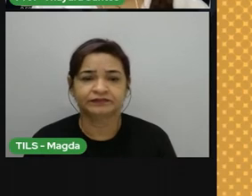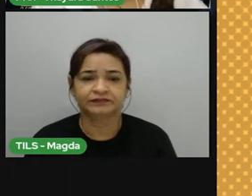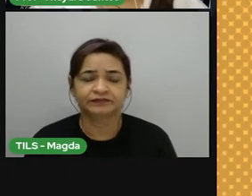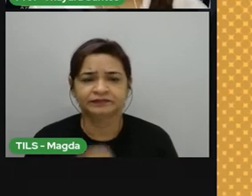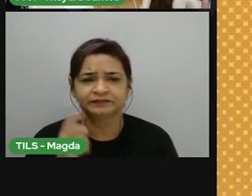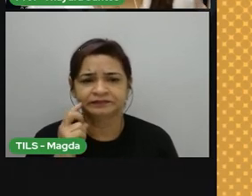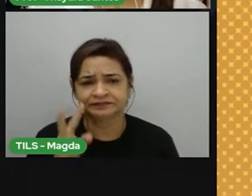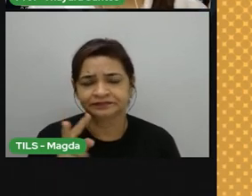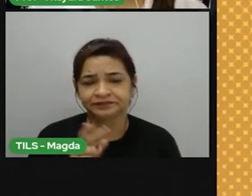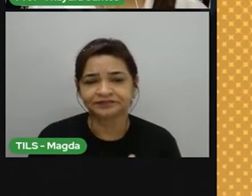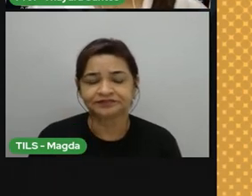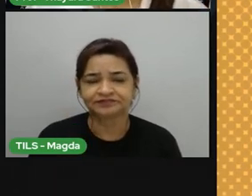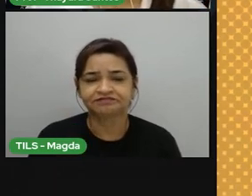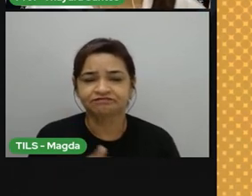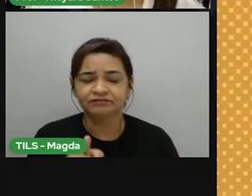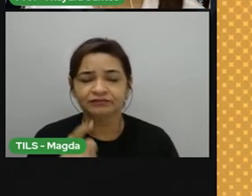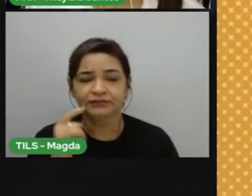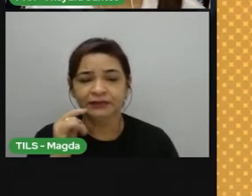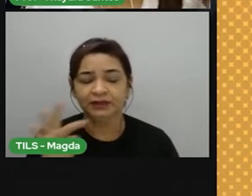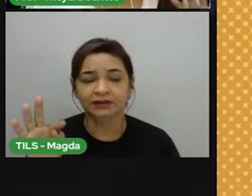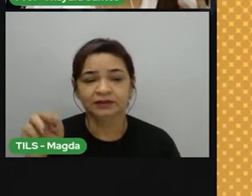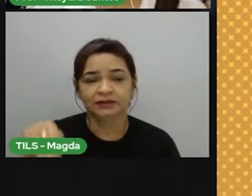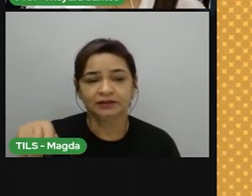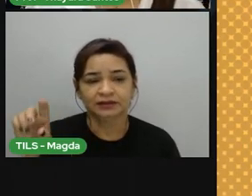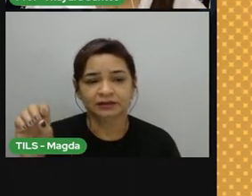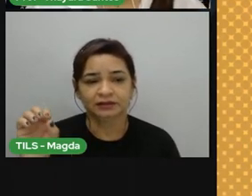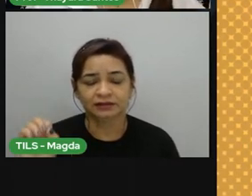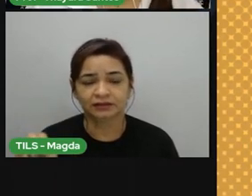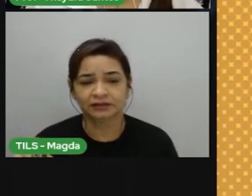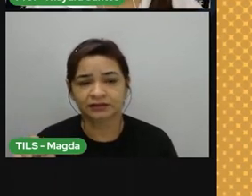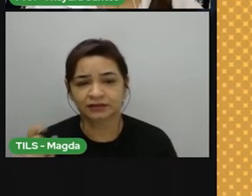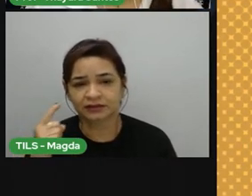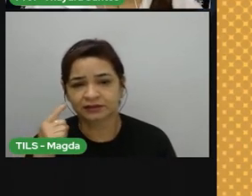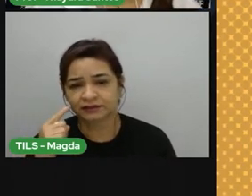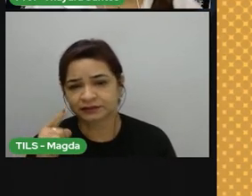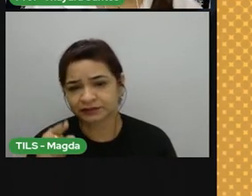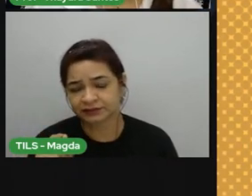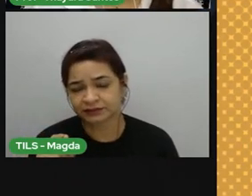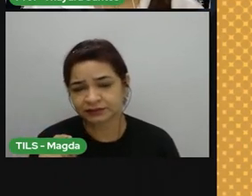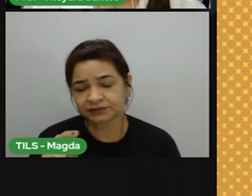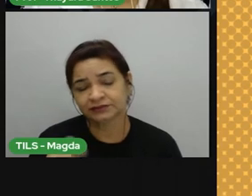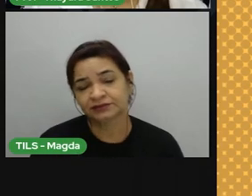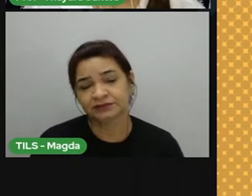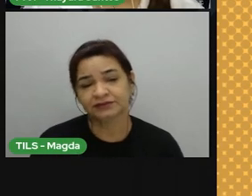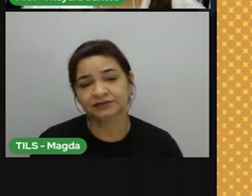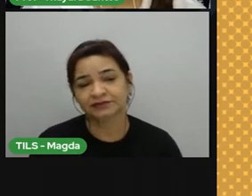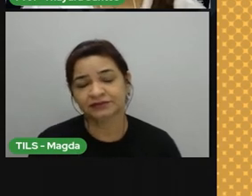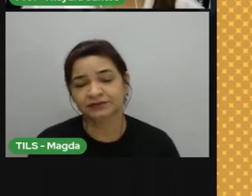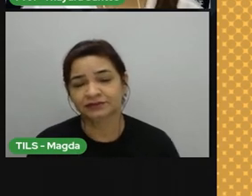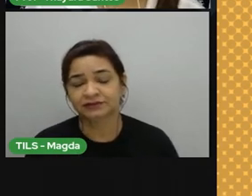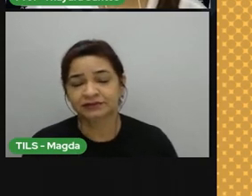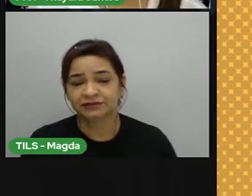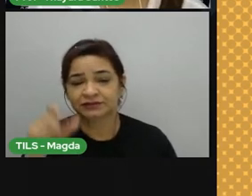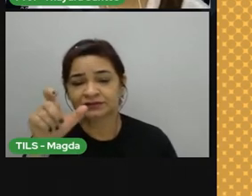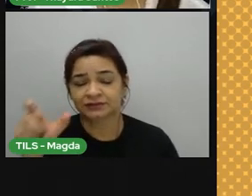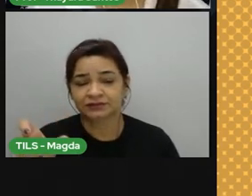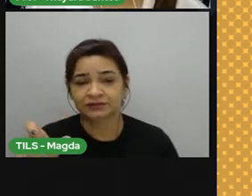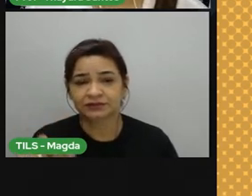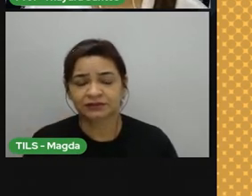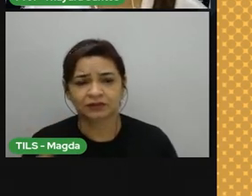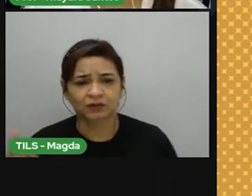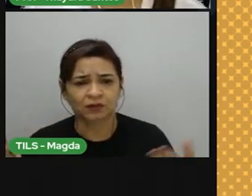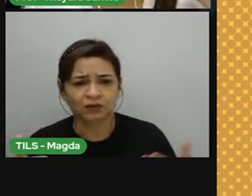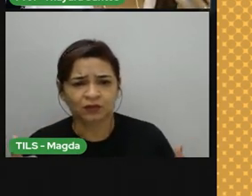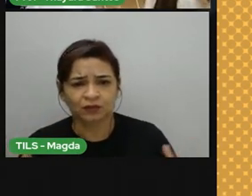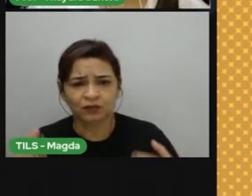Então, aqui eu trouxe os meus bitmojos para mostrar para vocês, né? Aqui, por exemplo, quando a gente fala ah, hoje